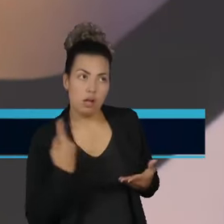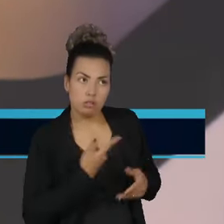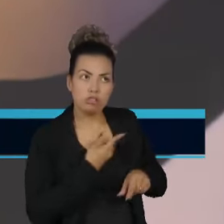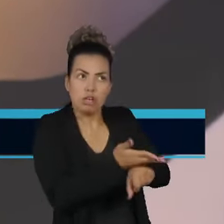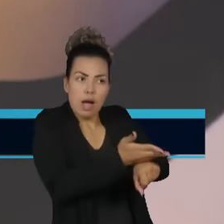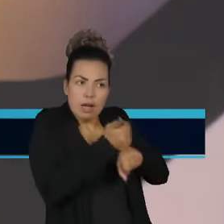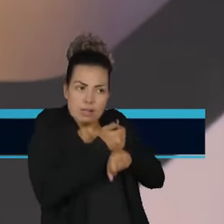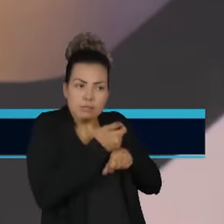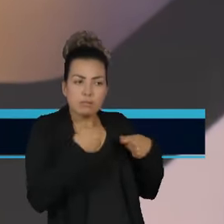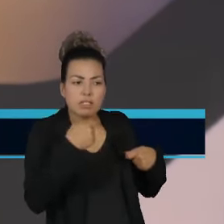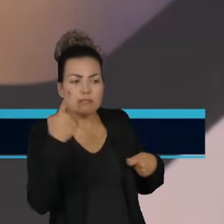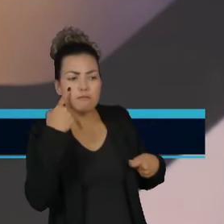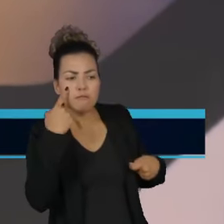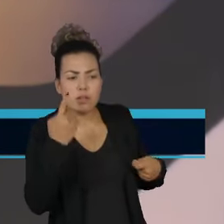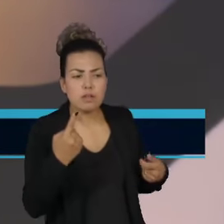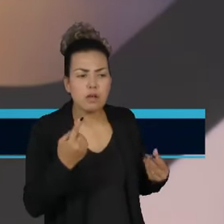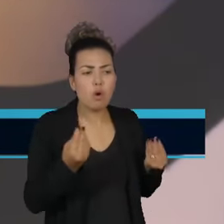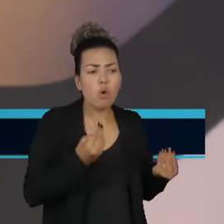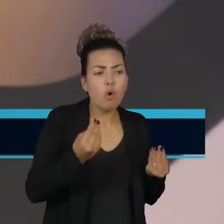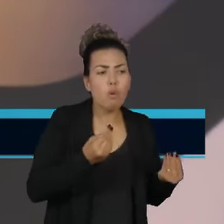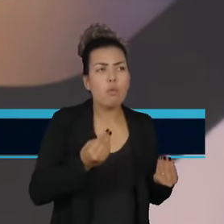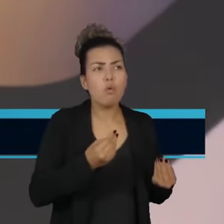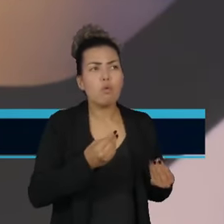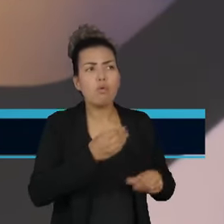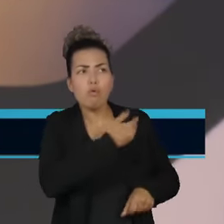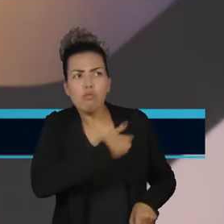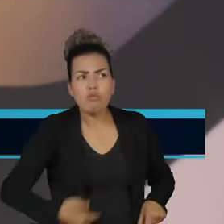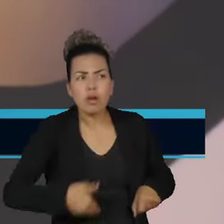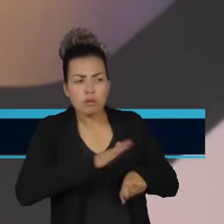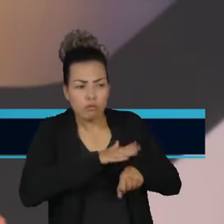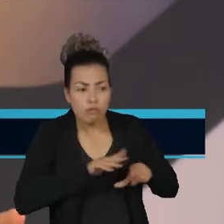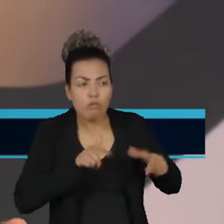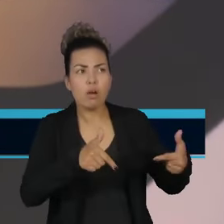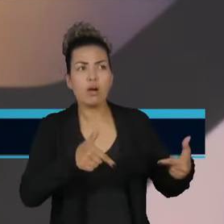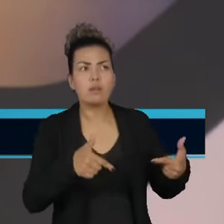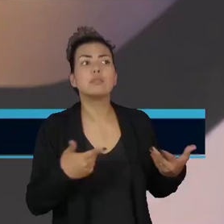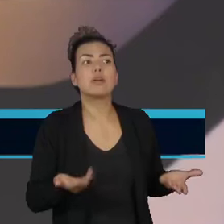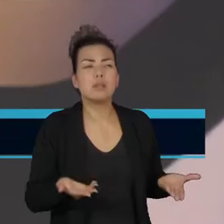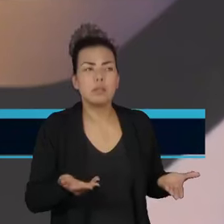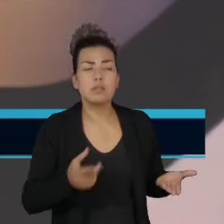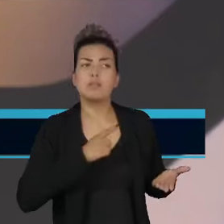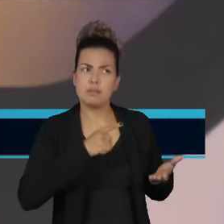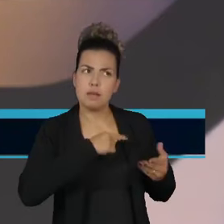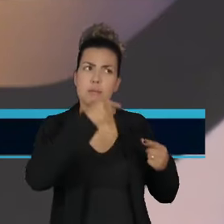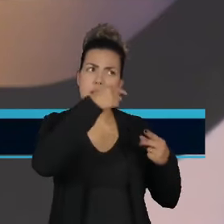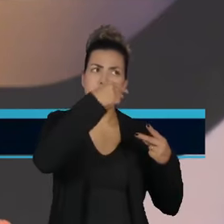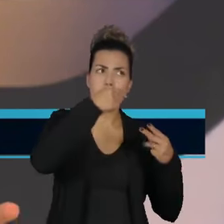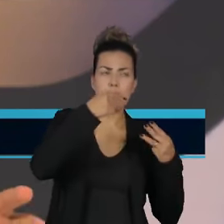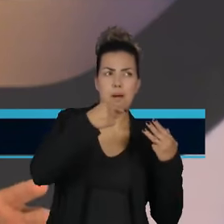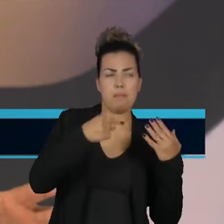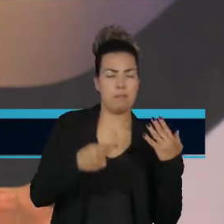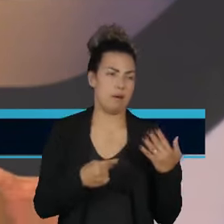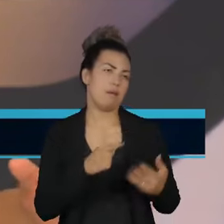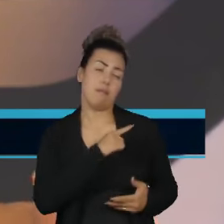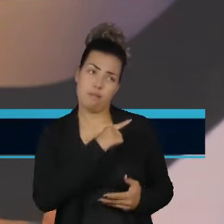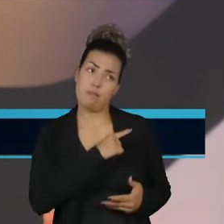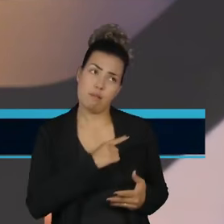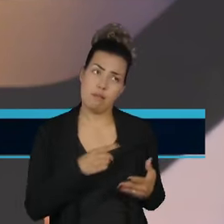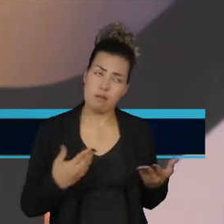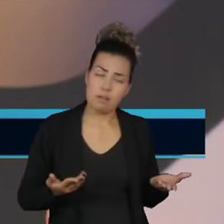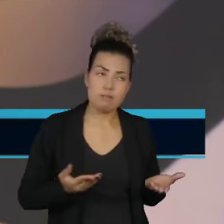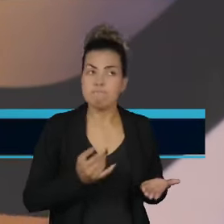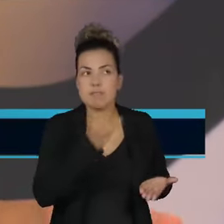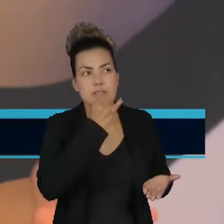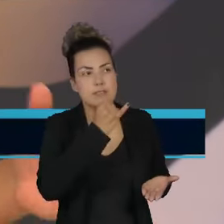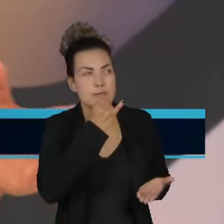processo em termos de políticas públicas. E tem várias questões aí envolvidas. Você envolve desde a